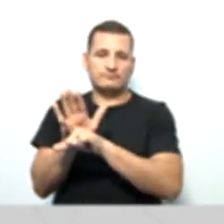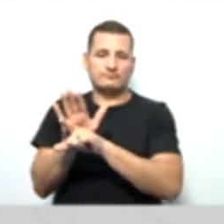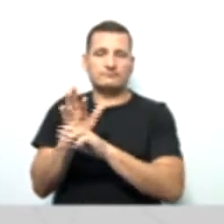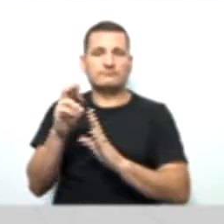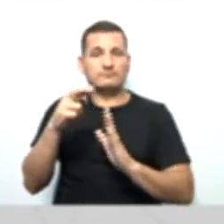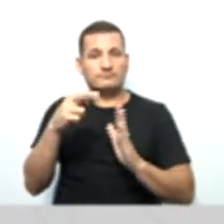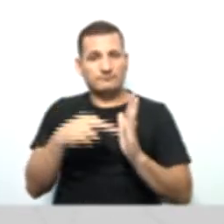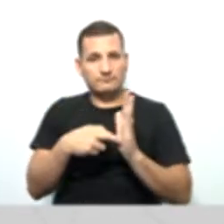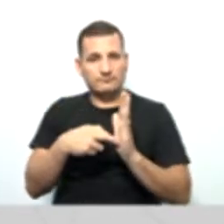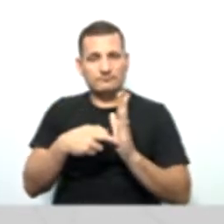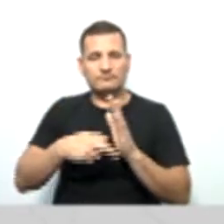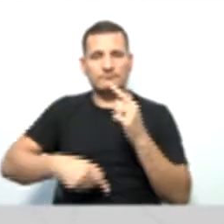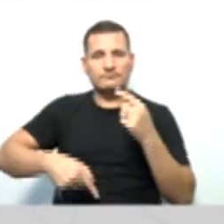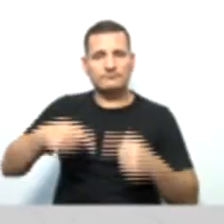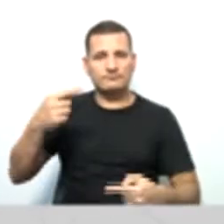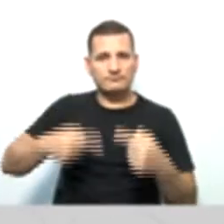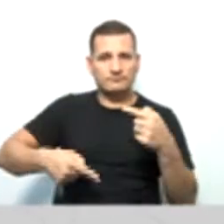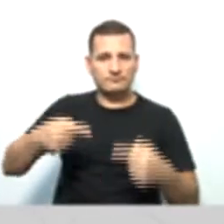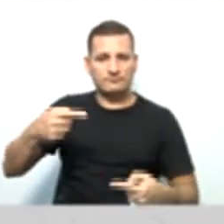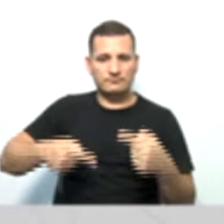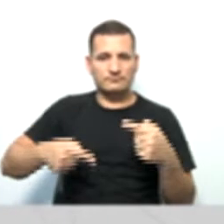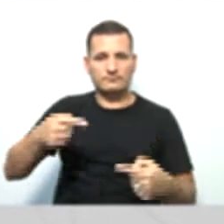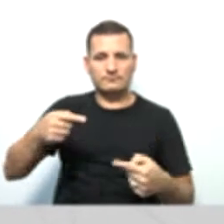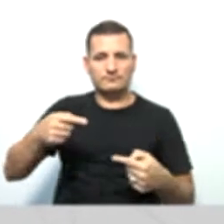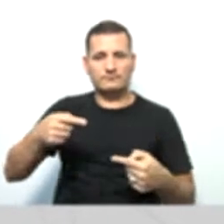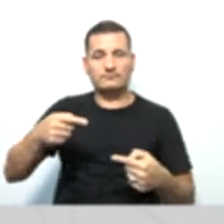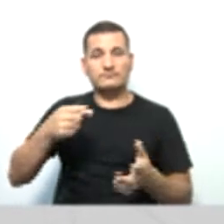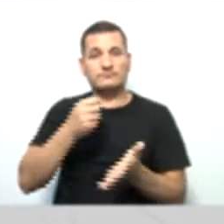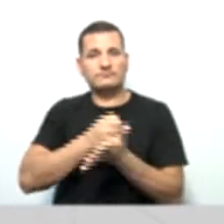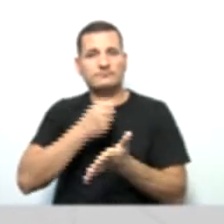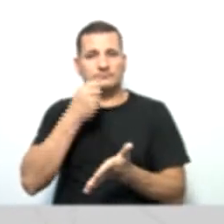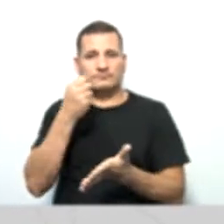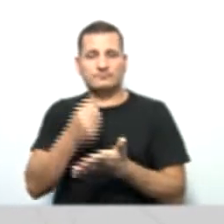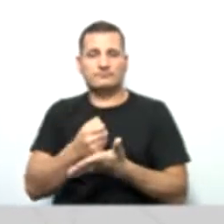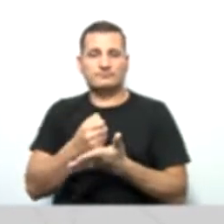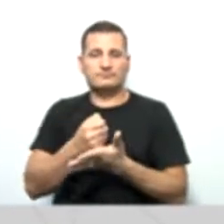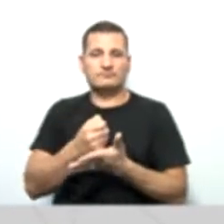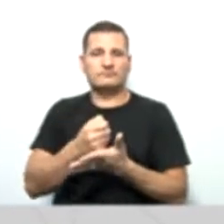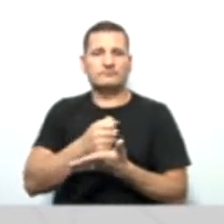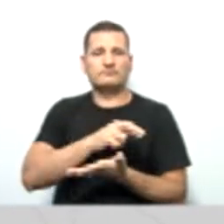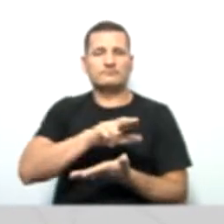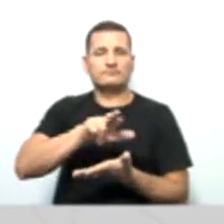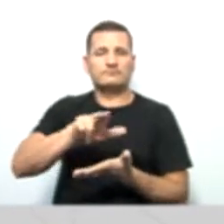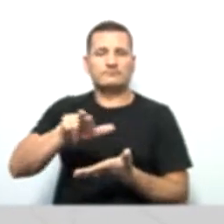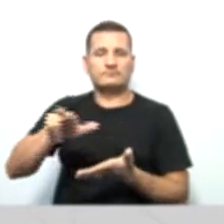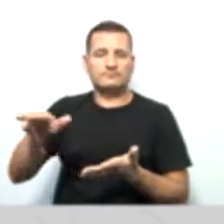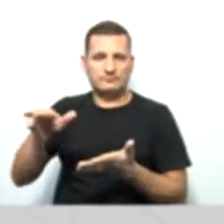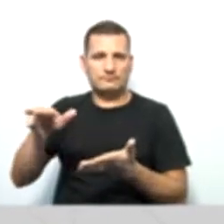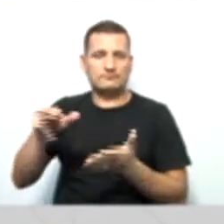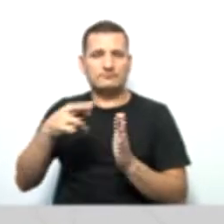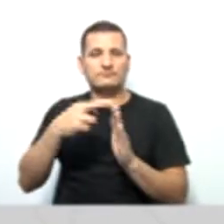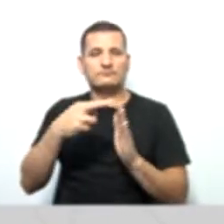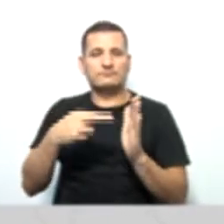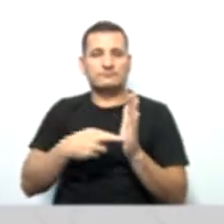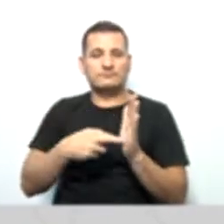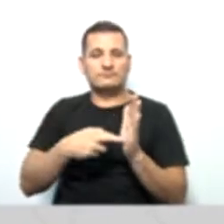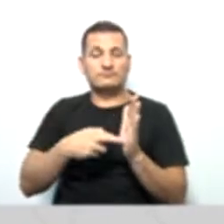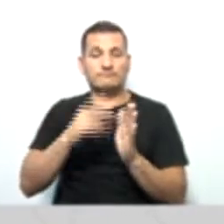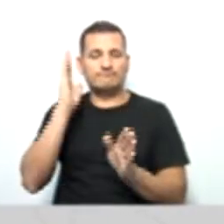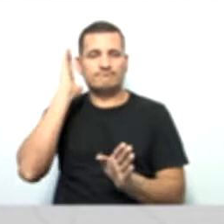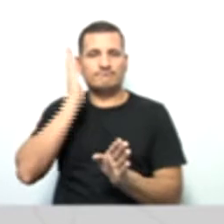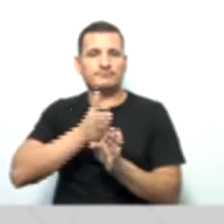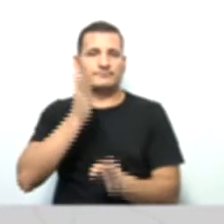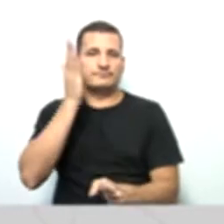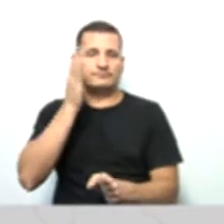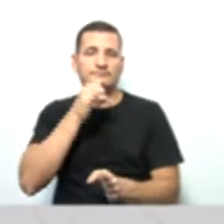políticas, diretrizes, contratos e todo o universo normativo né. É comprovar se está